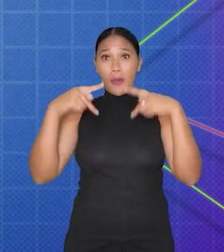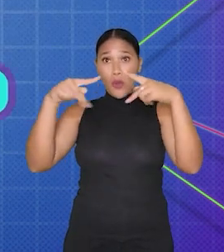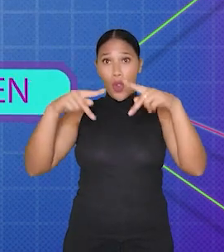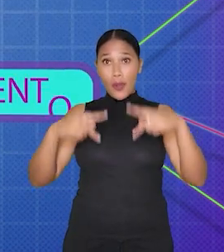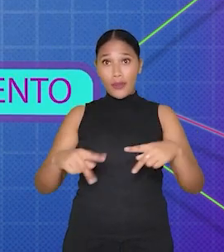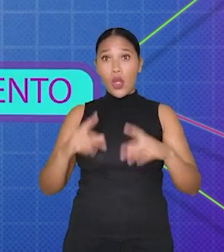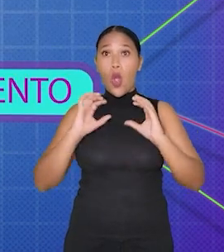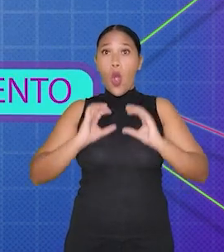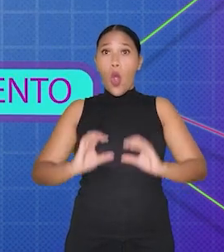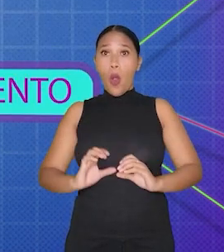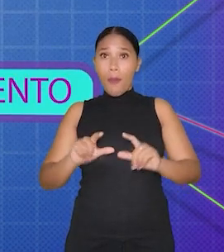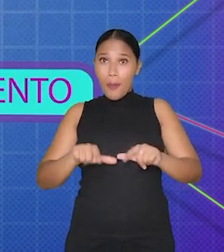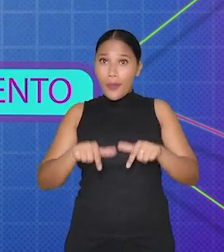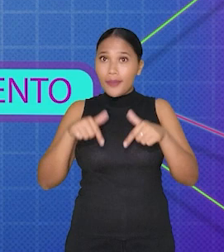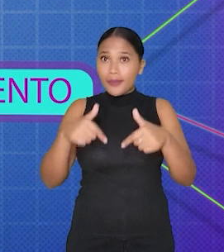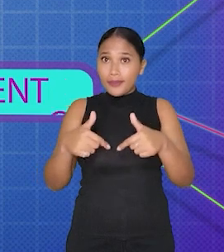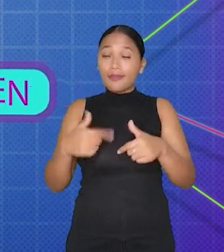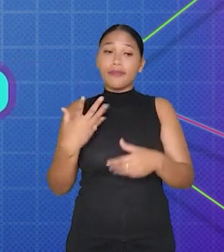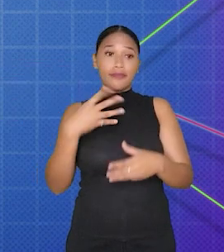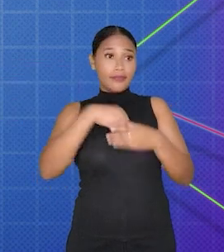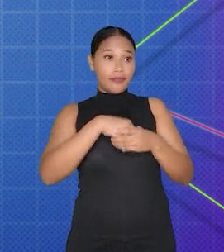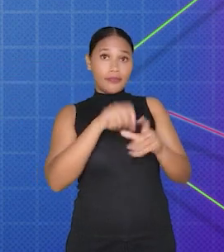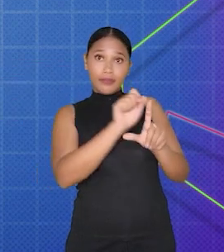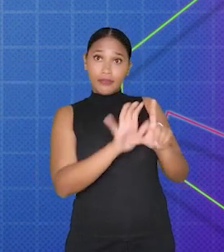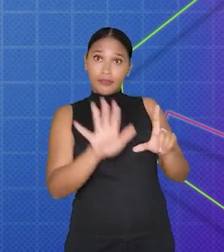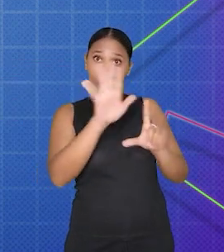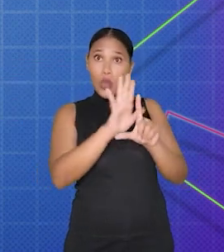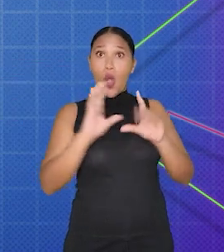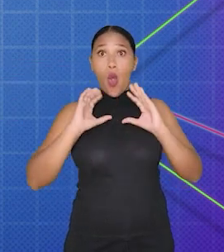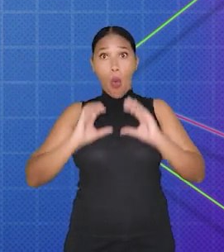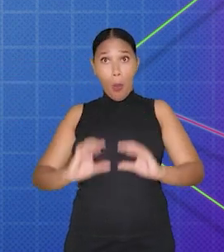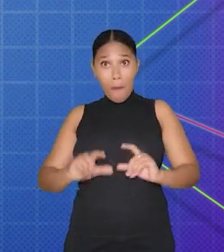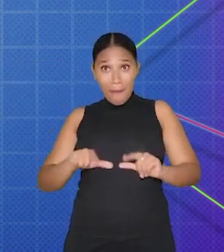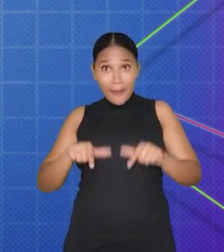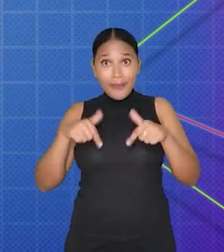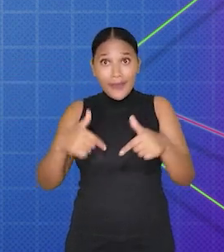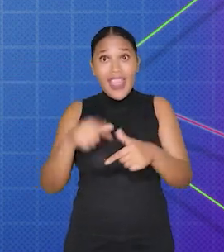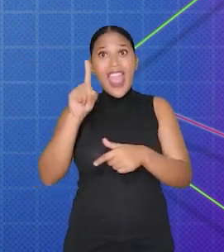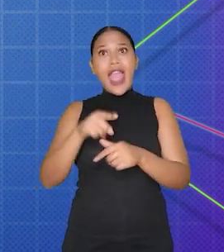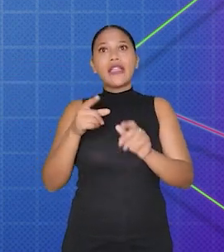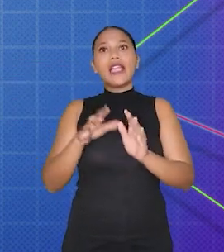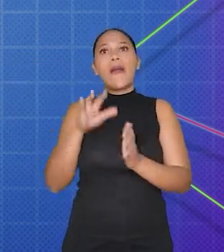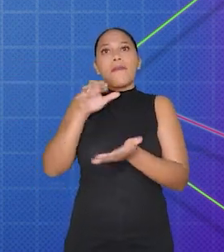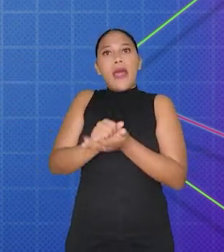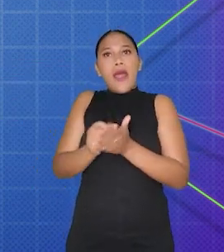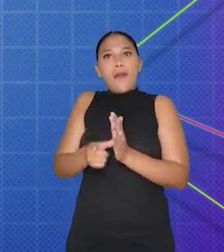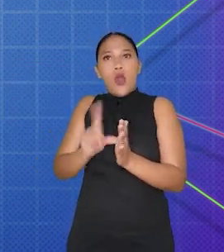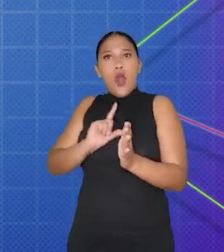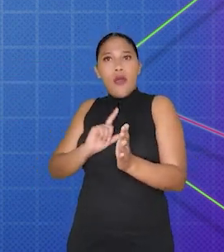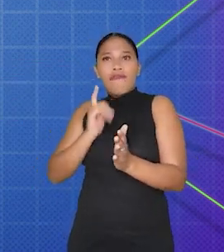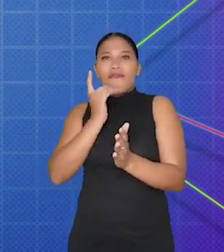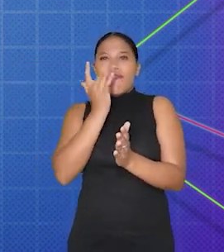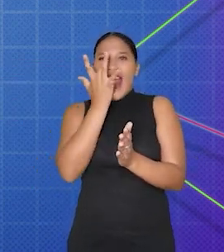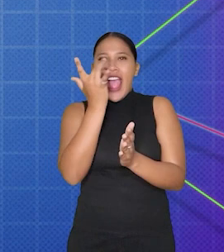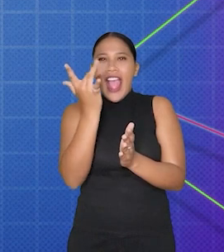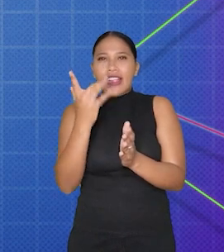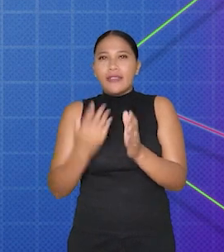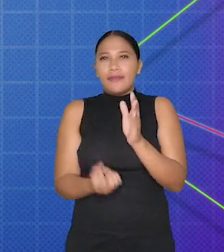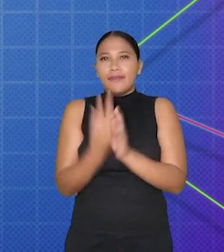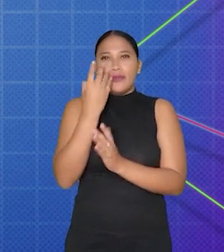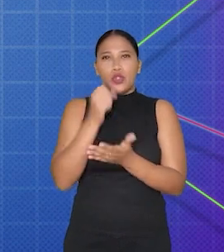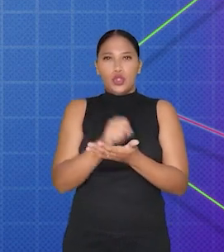Programação de comportamento No Construct 2, os comportamentos são recursos pré-programados que facilitam o